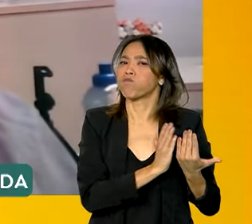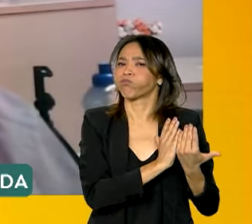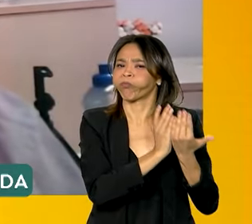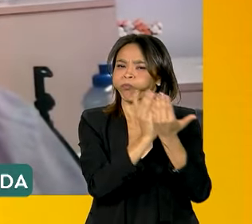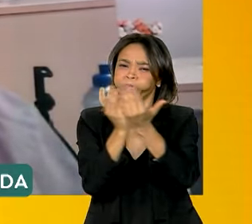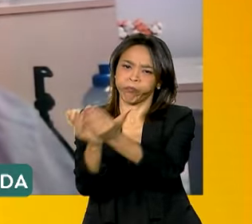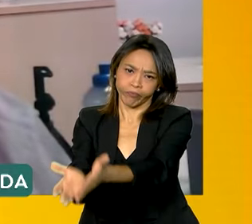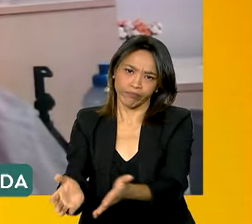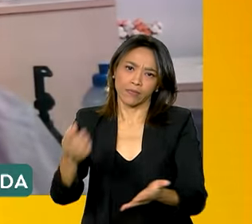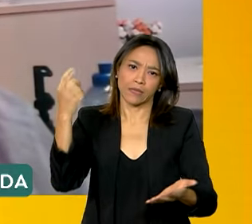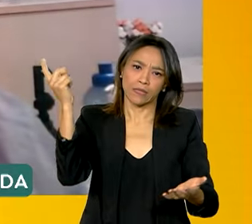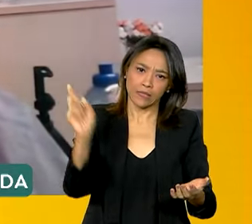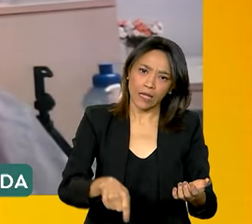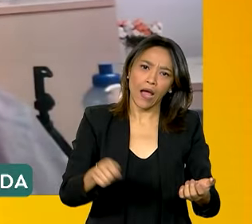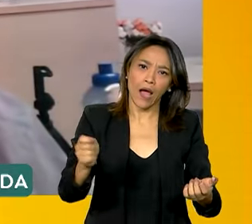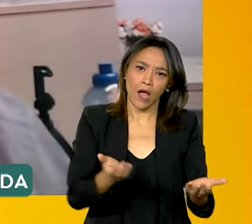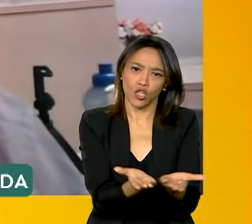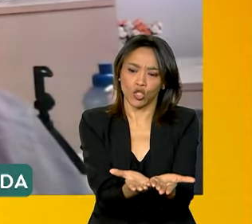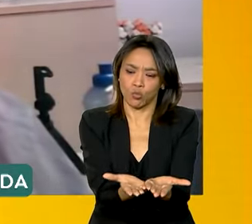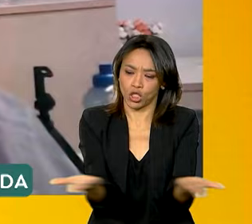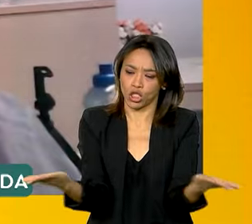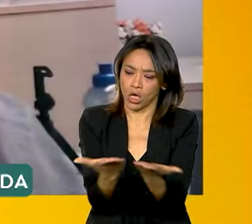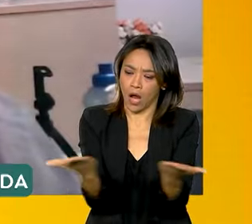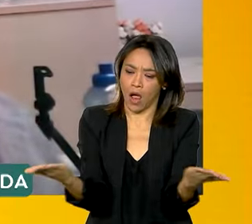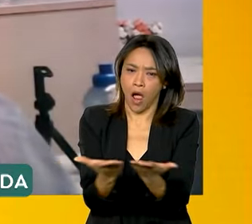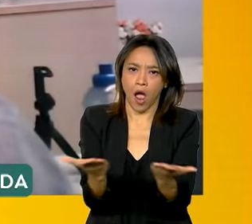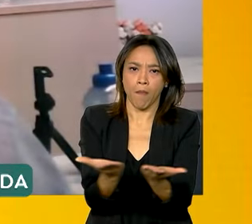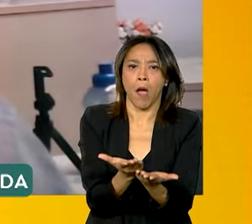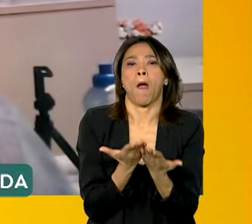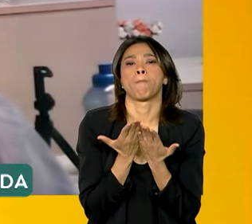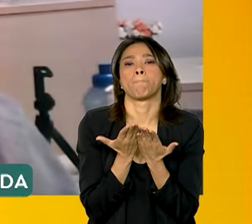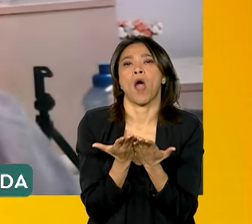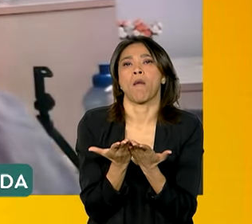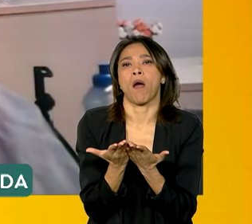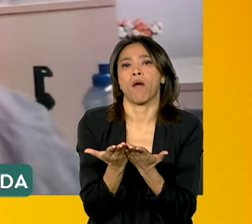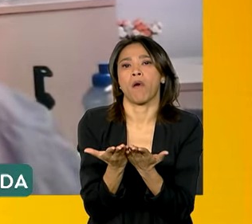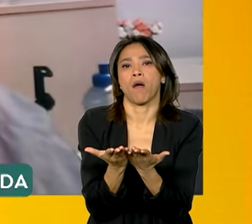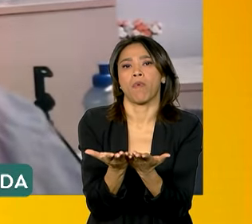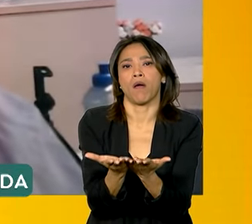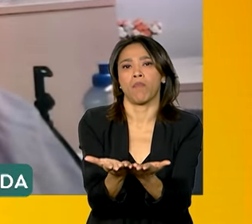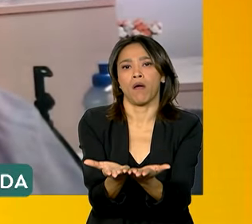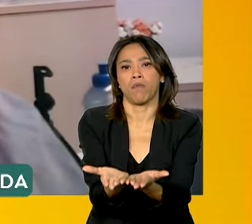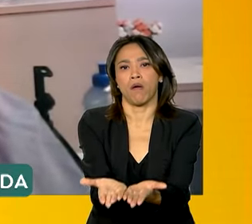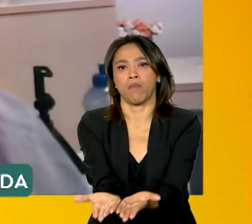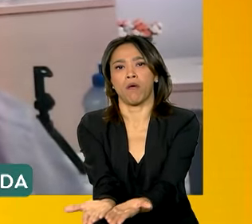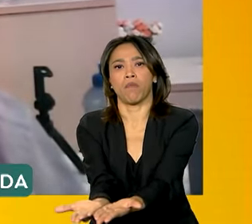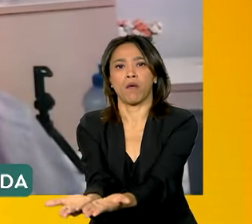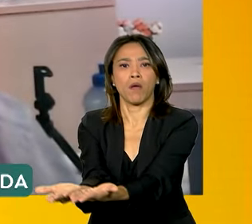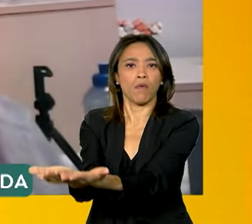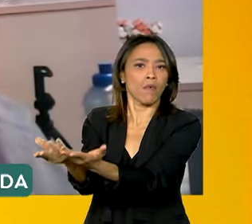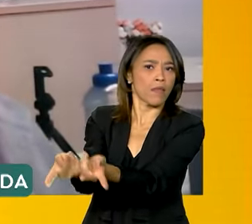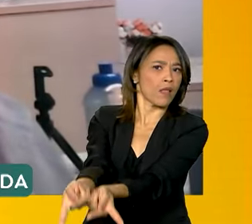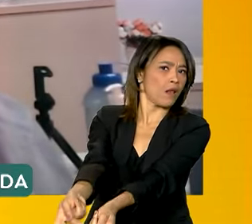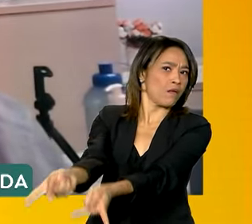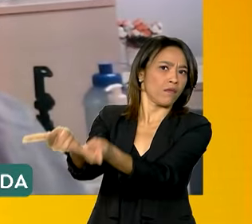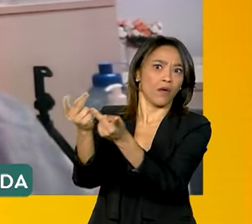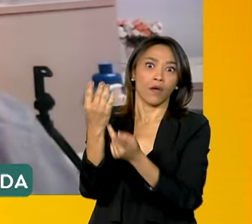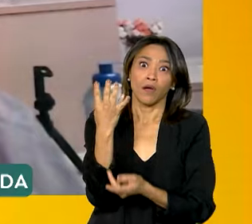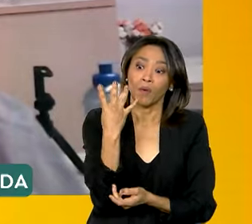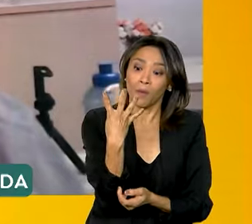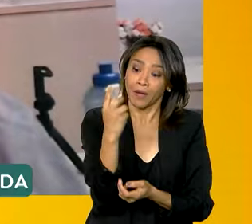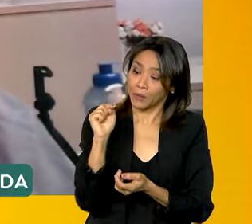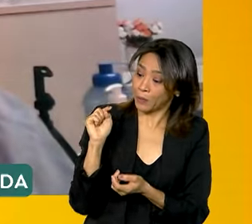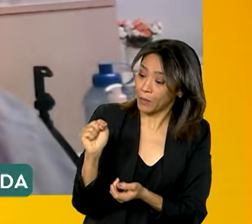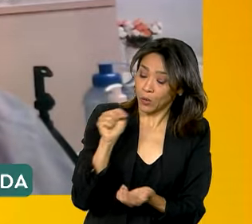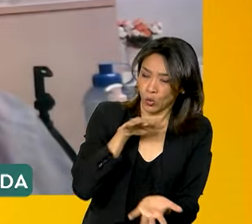grãos através das chapas. Uma embarcação puxando quatro chapas, por exemplo, você carrega em 4 mil toneladas,